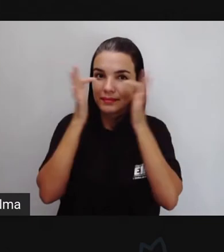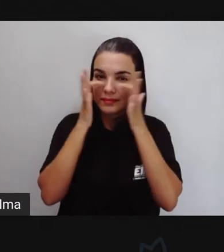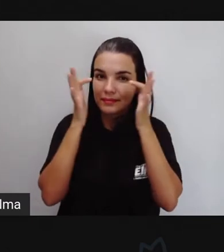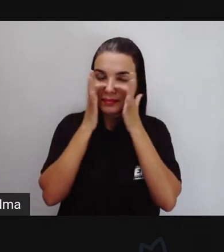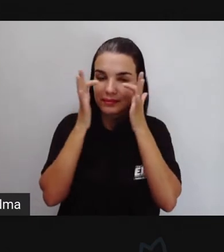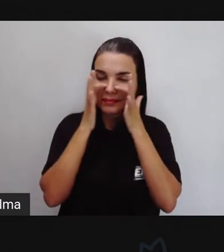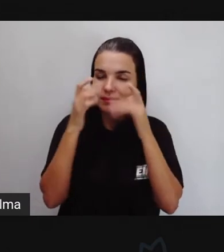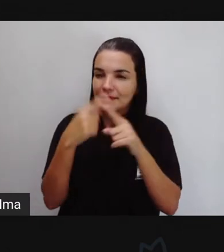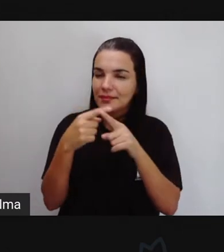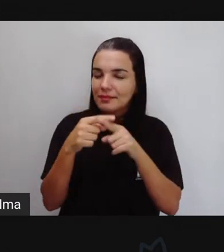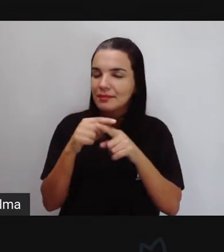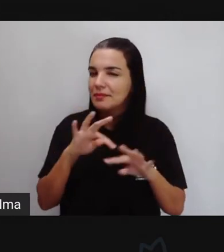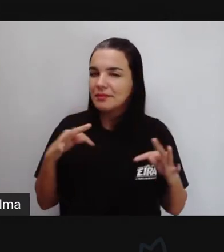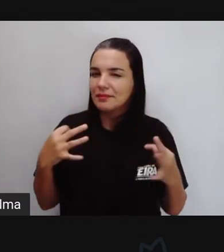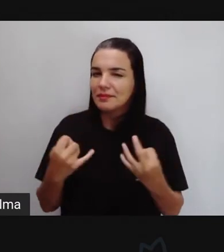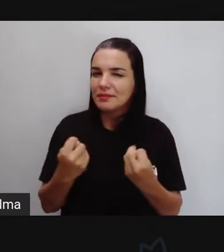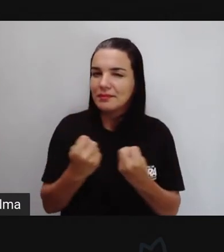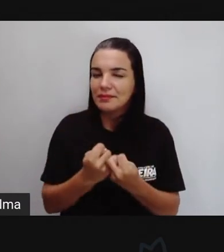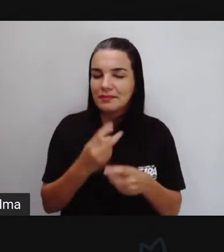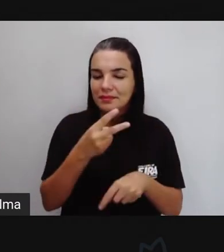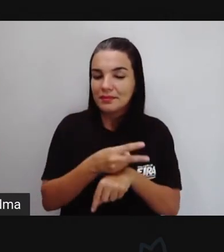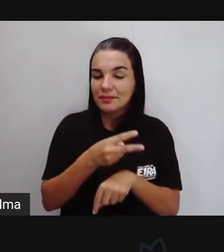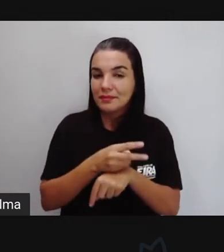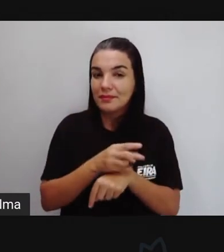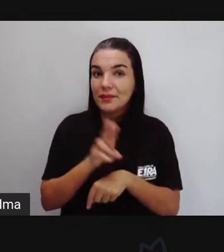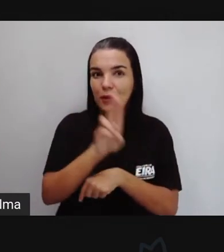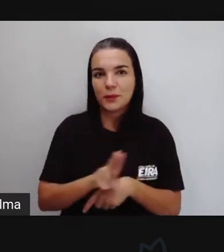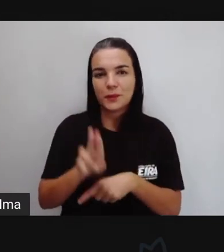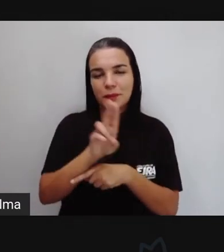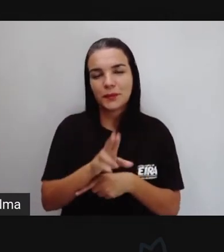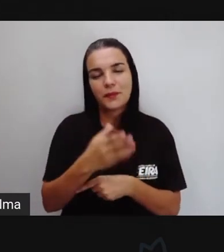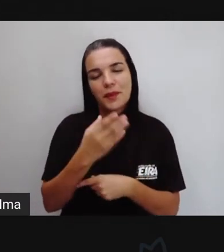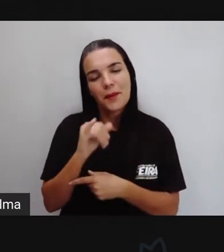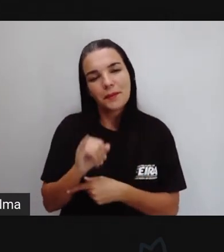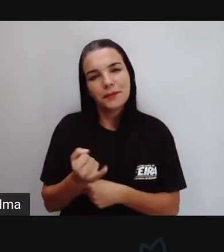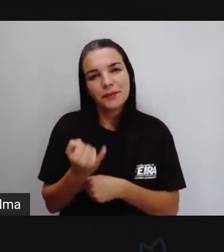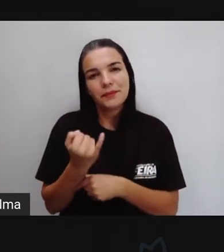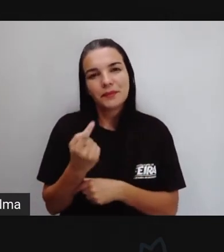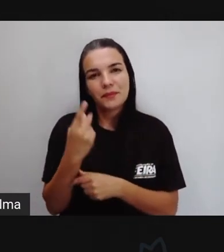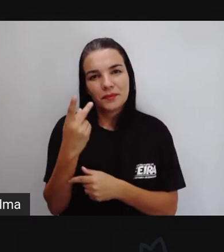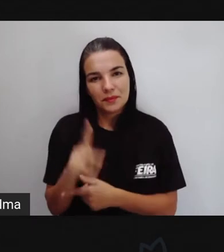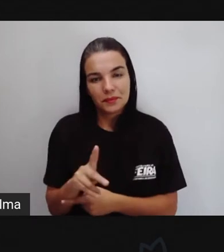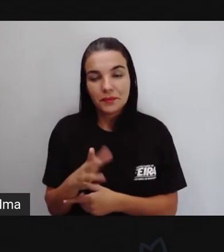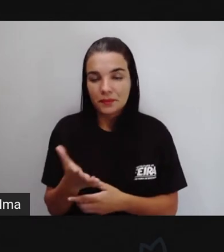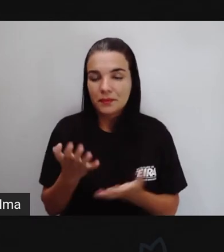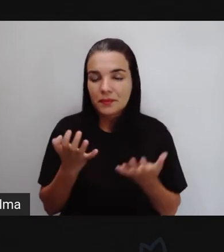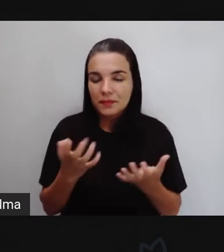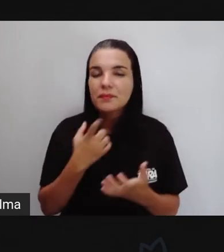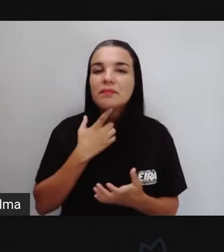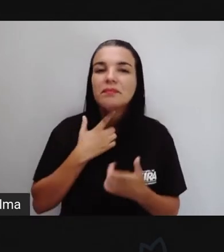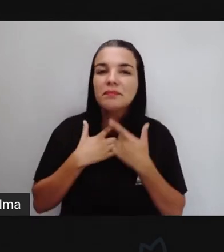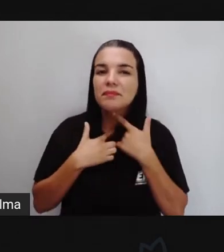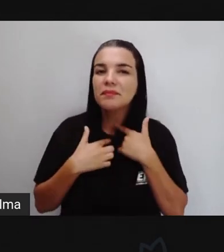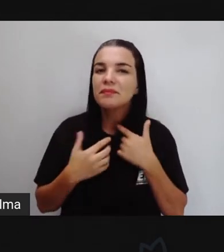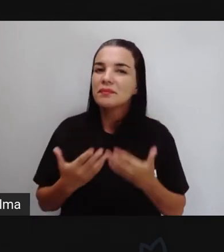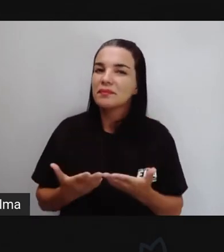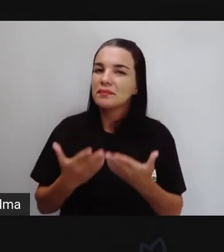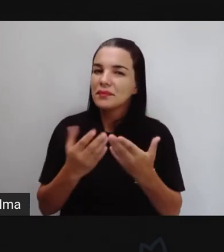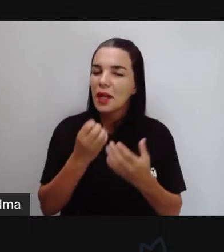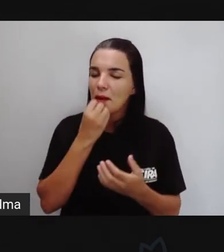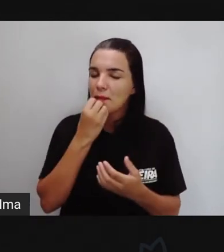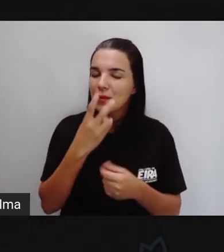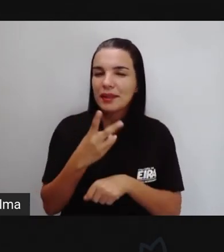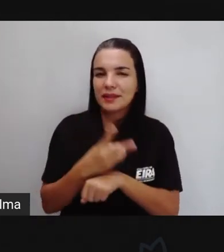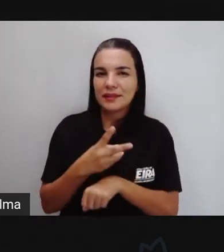aqui desta videoaula seja útil, seja proveitoso. E é o que a pró deseja, tá certo? Que tenhamos aí, ó, uma boa